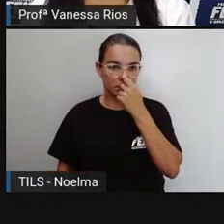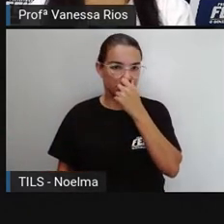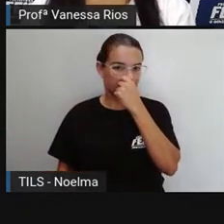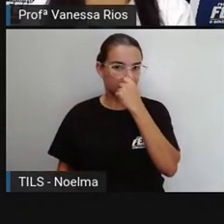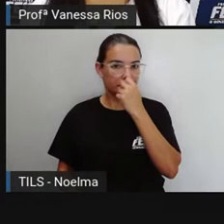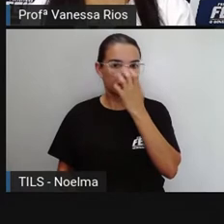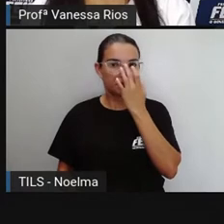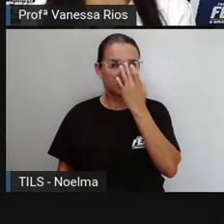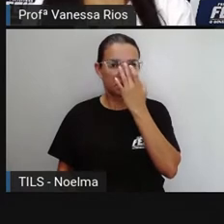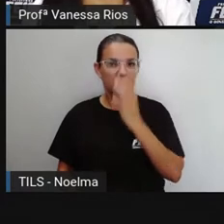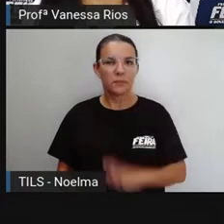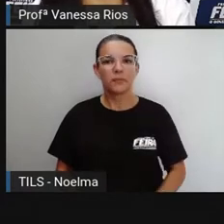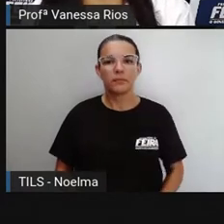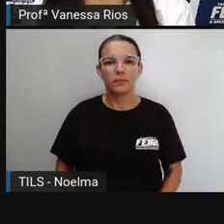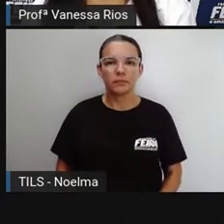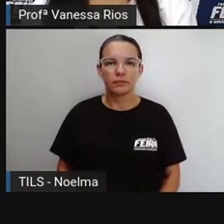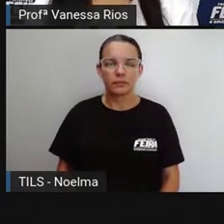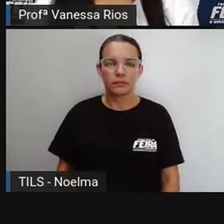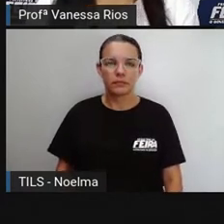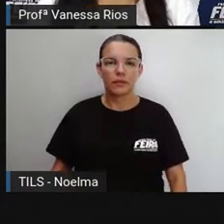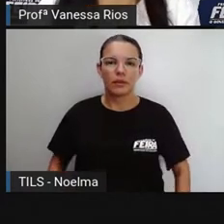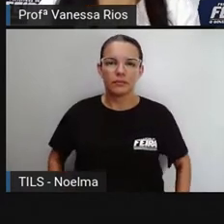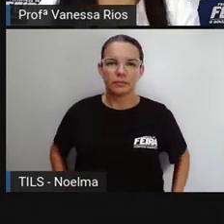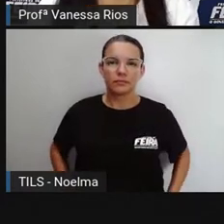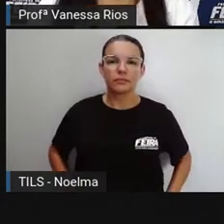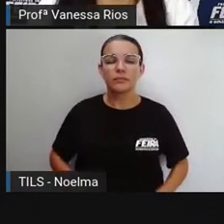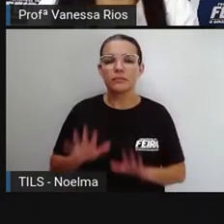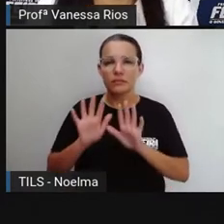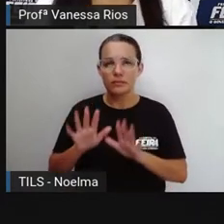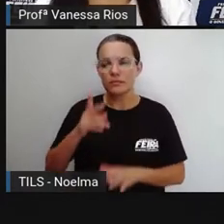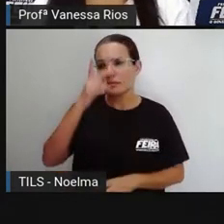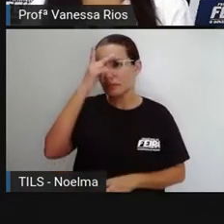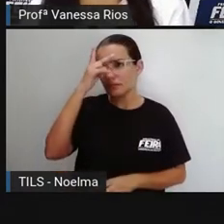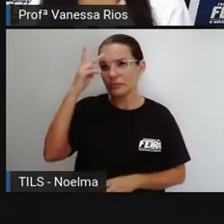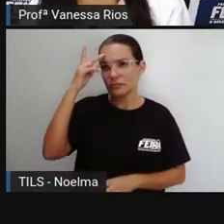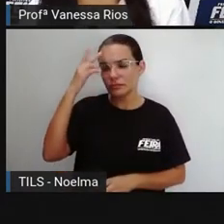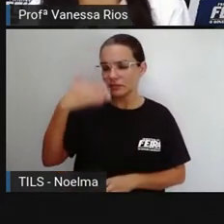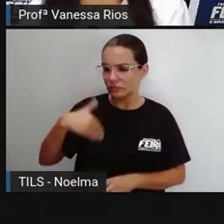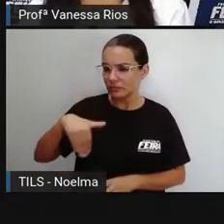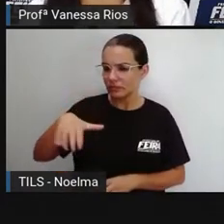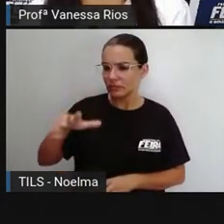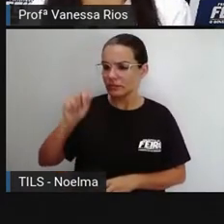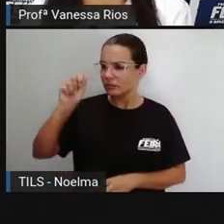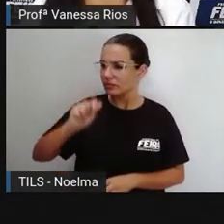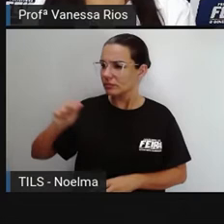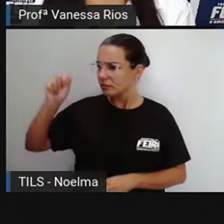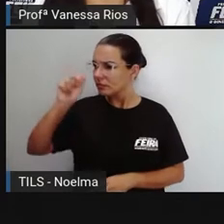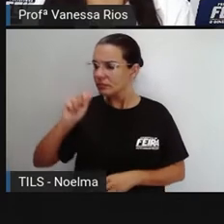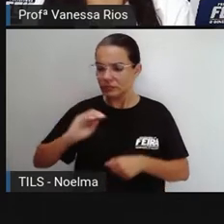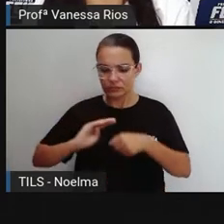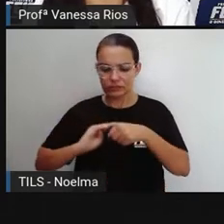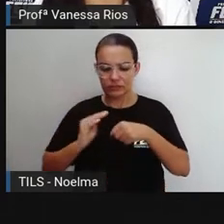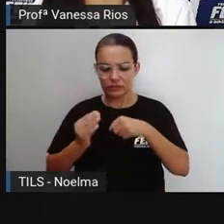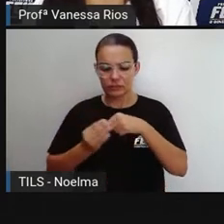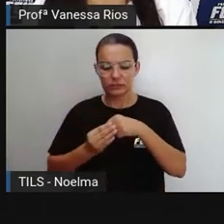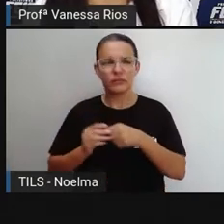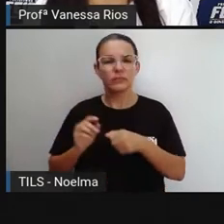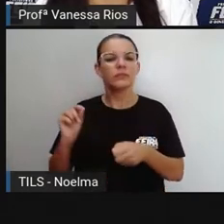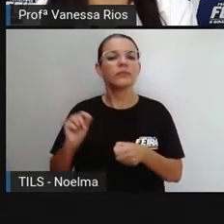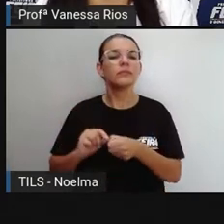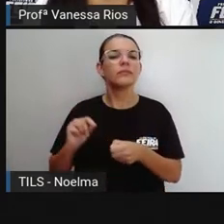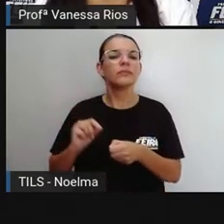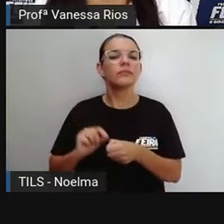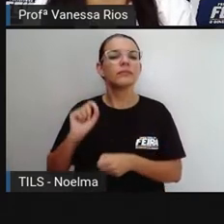E aí, qual é a função dessas pessoas que se juntam num bairro, numa rua, né? Mas essas pessoas que se